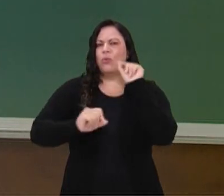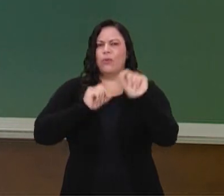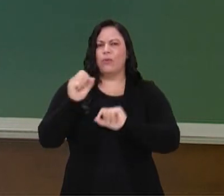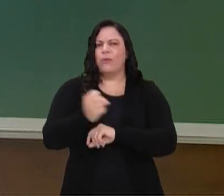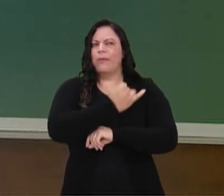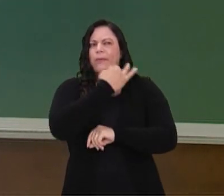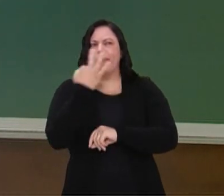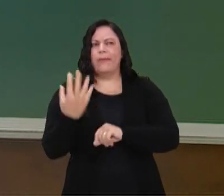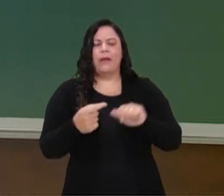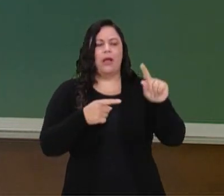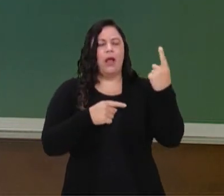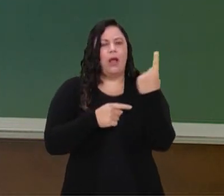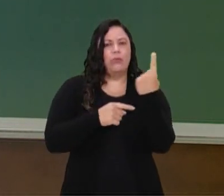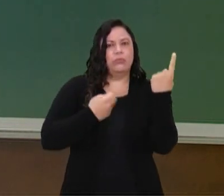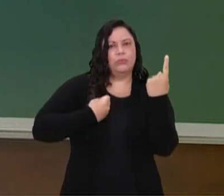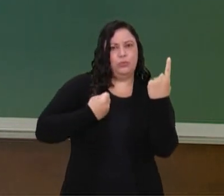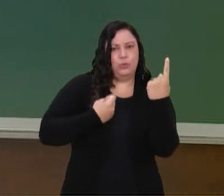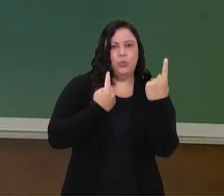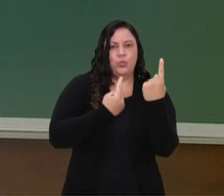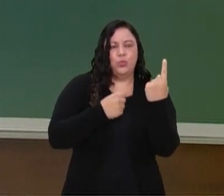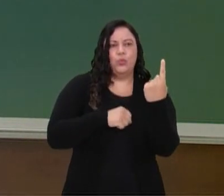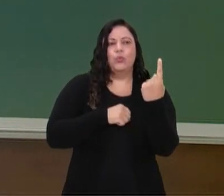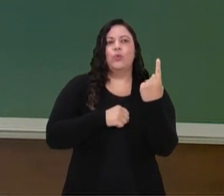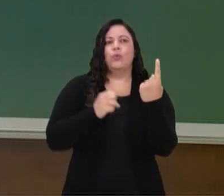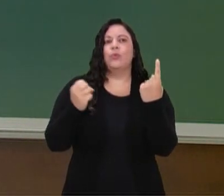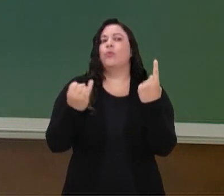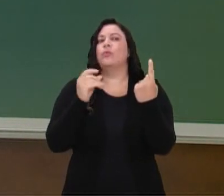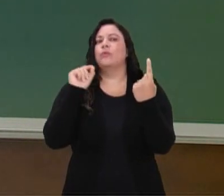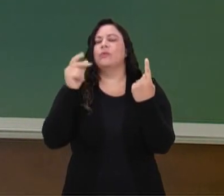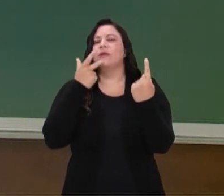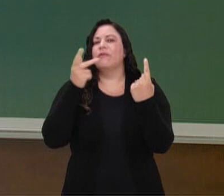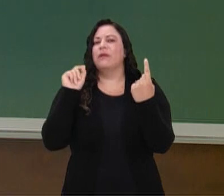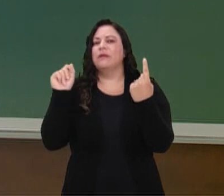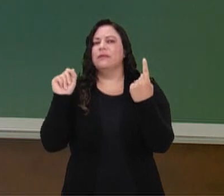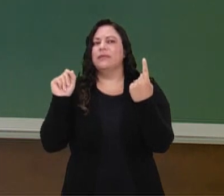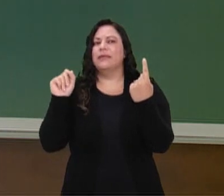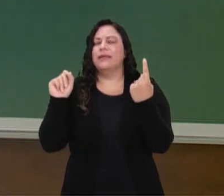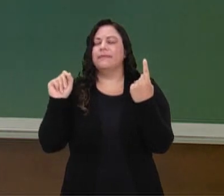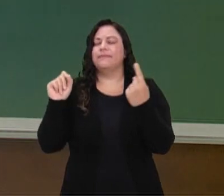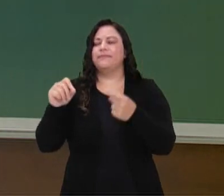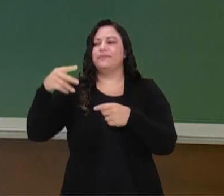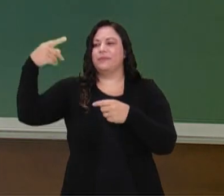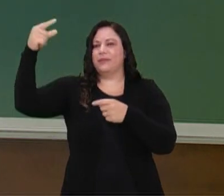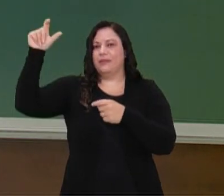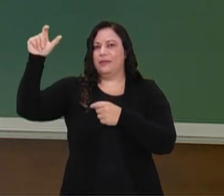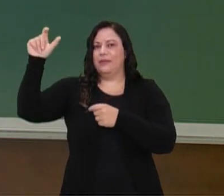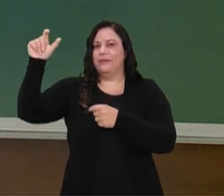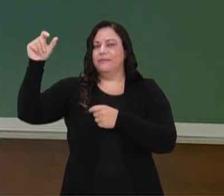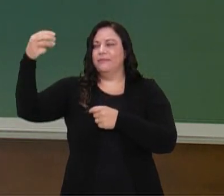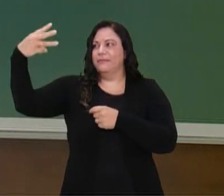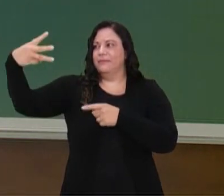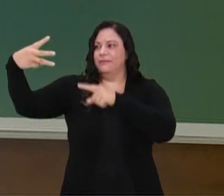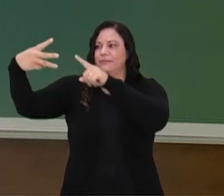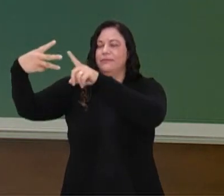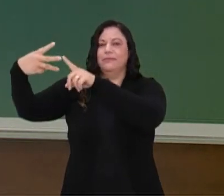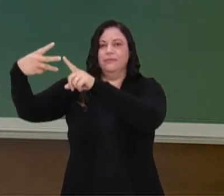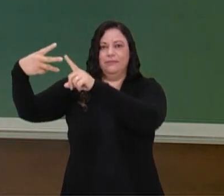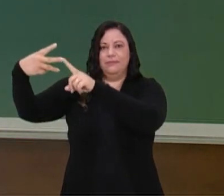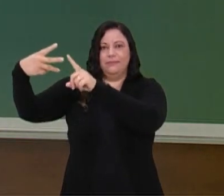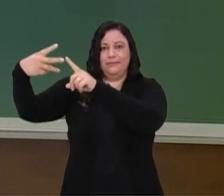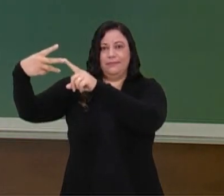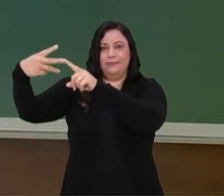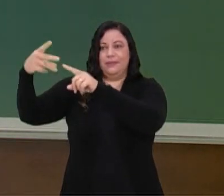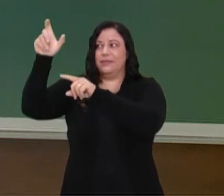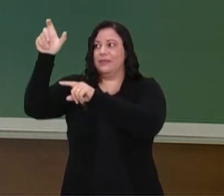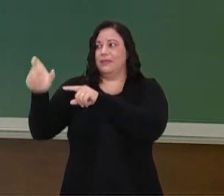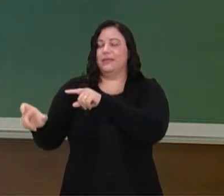coração bate por minuto. Nós estamos falando da frequência cardíaca, né? Então, nós vamos jogar o